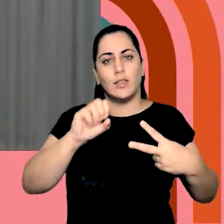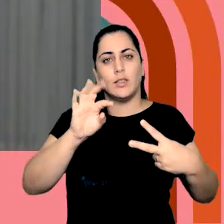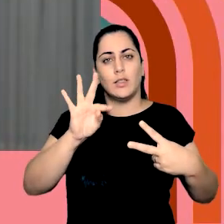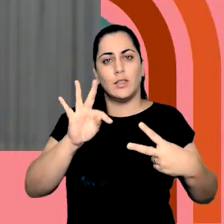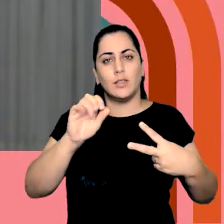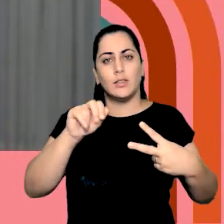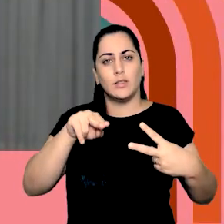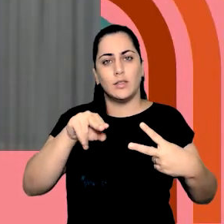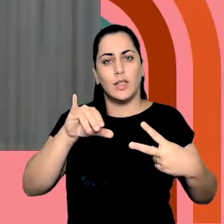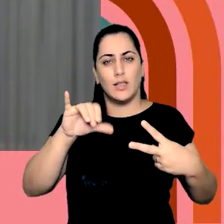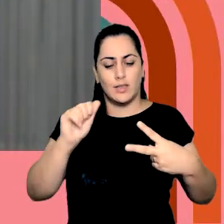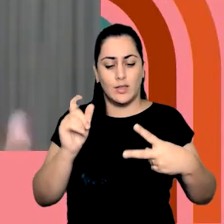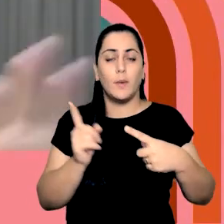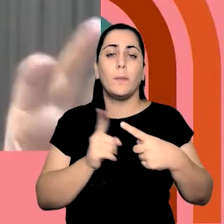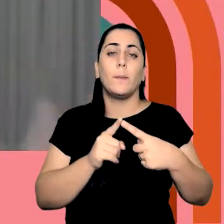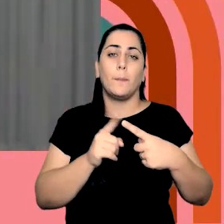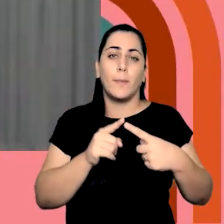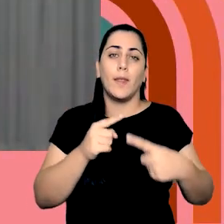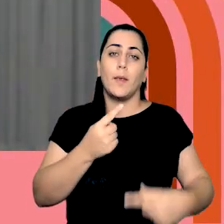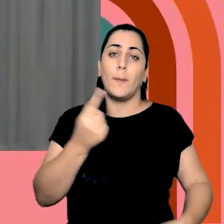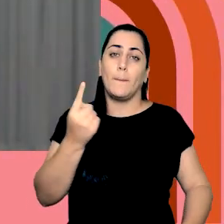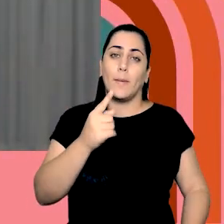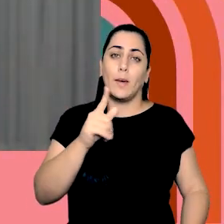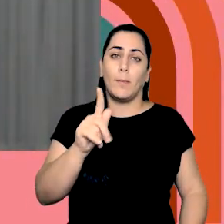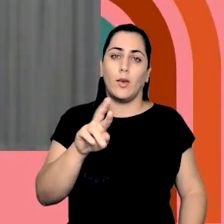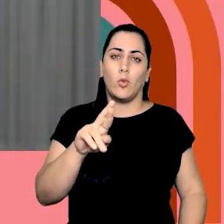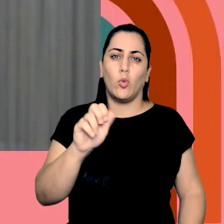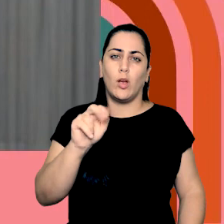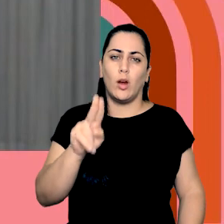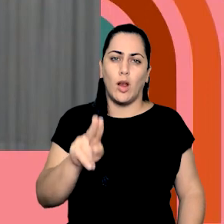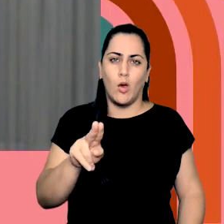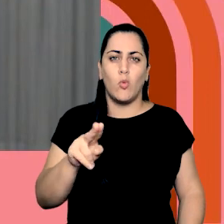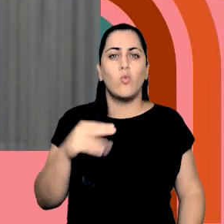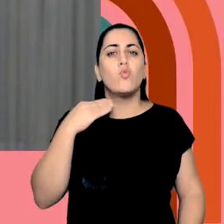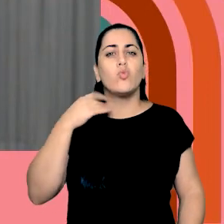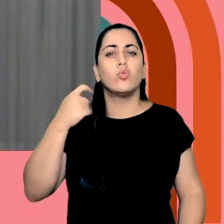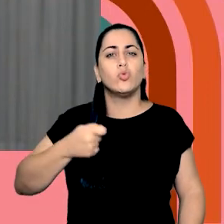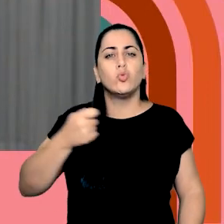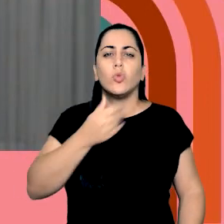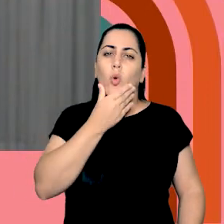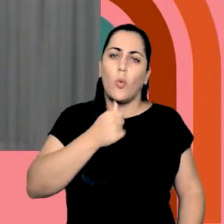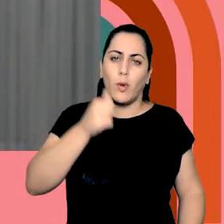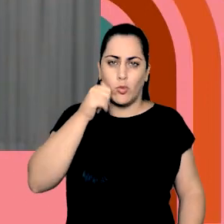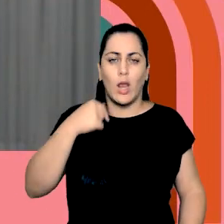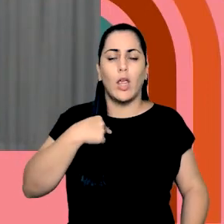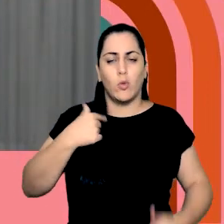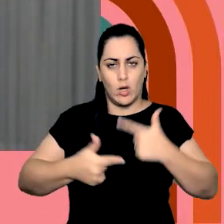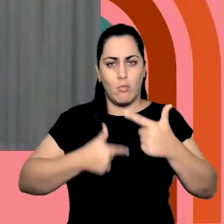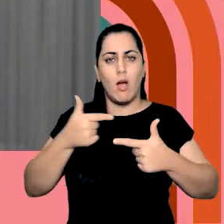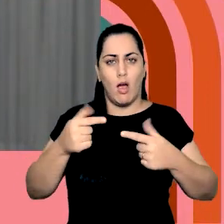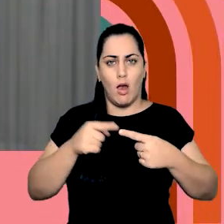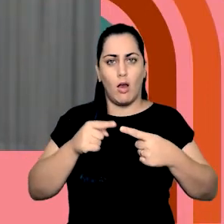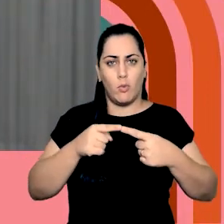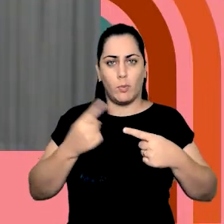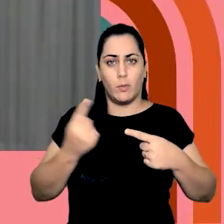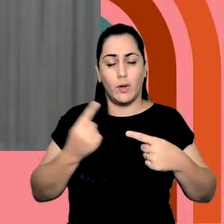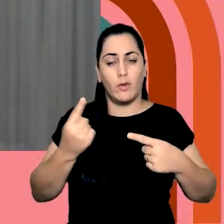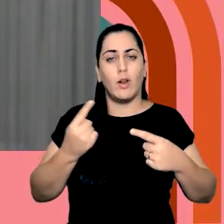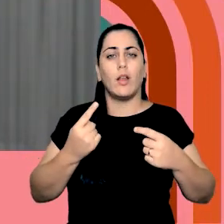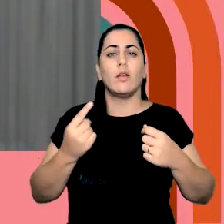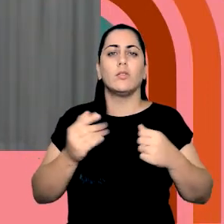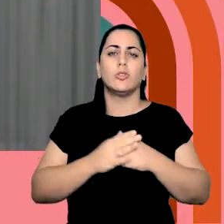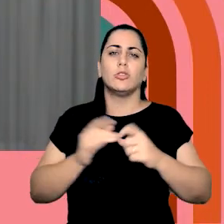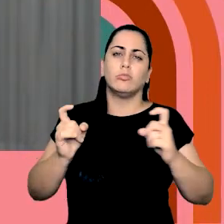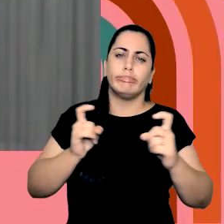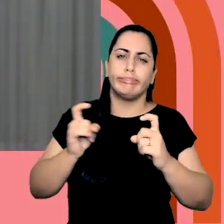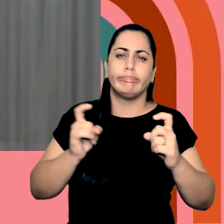primeiro grau, que é onde ficam os juízes e juízas, eu sou uma juíza, então eu trabalho nesse primeiro grau, a gente faz as audiências,